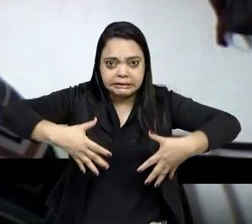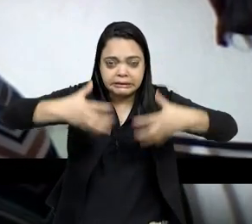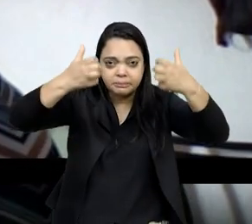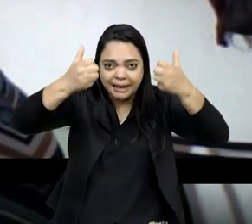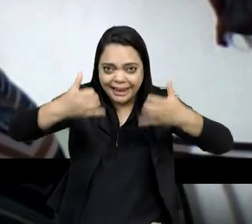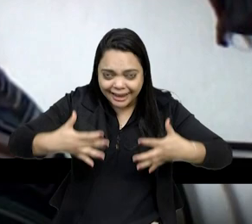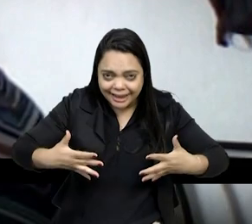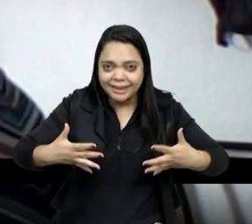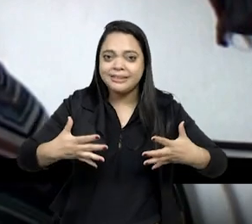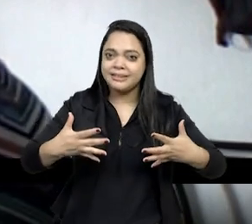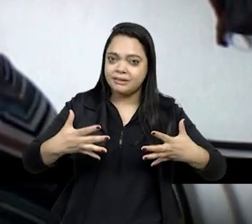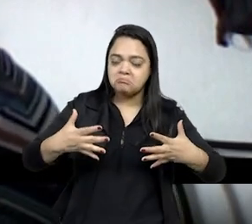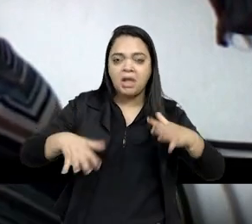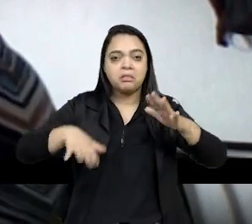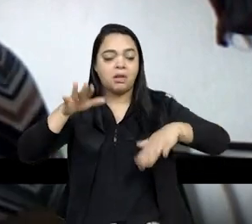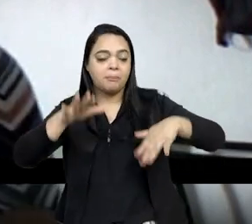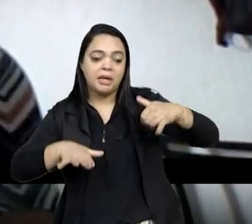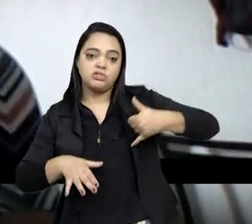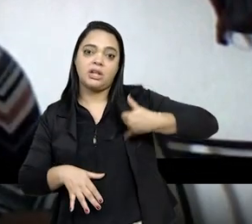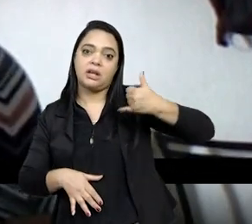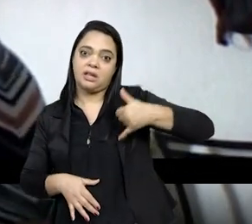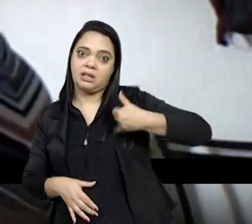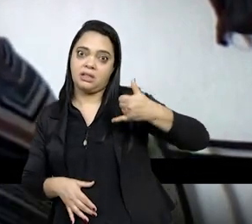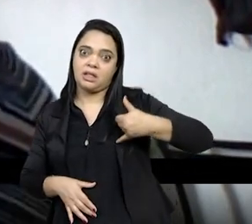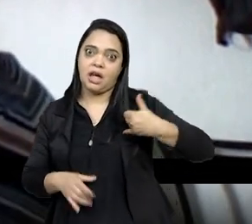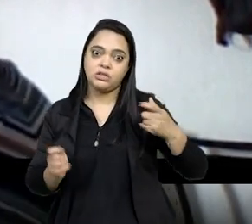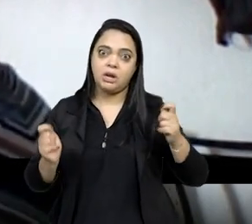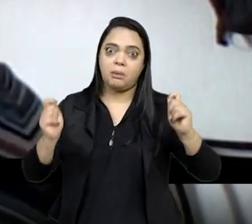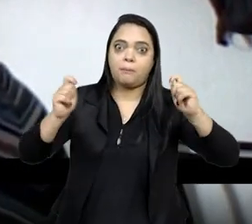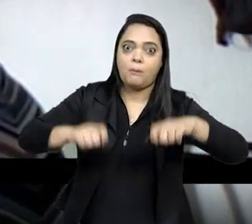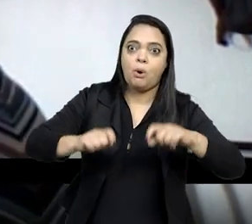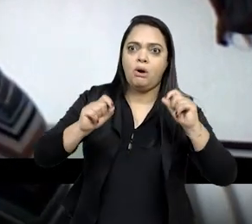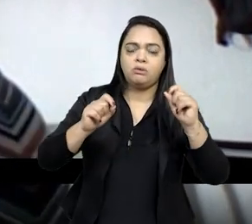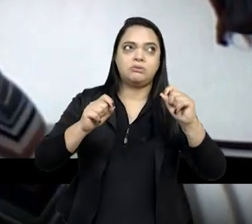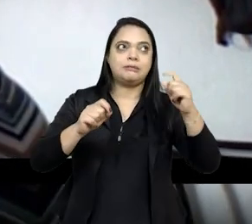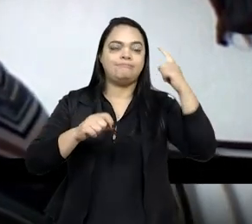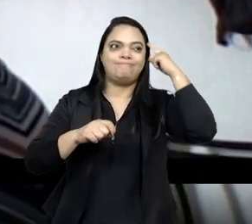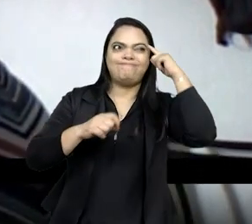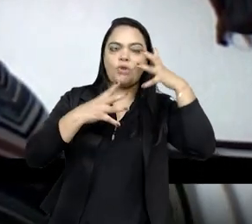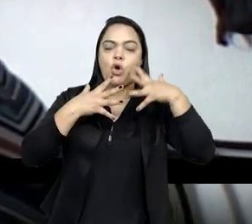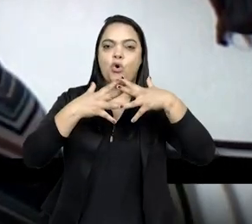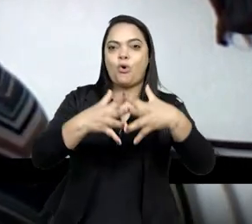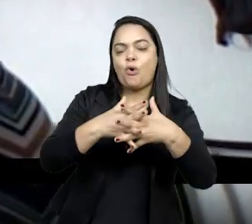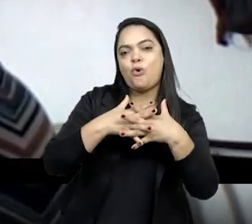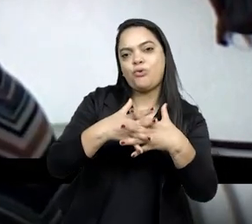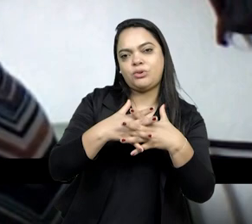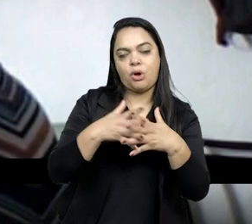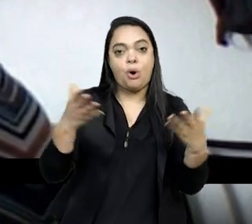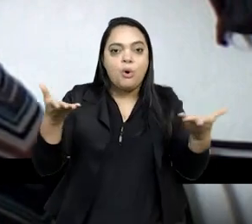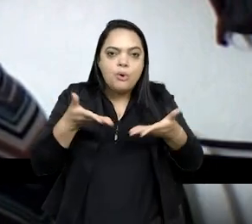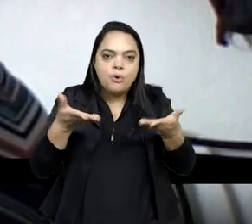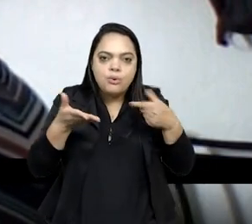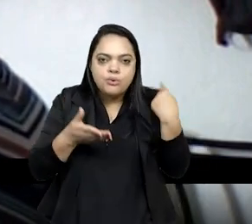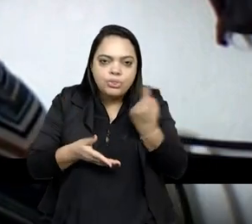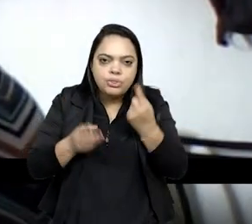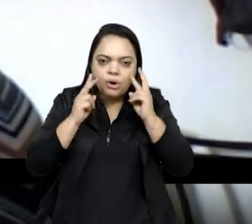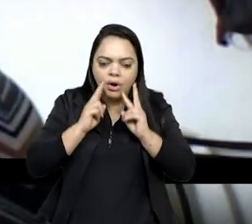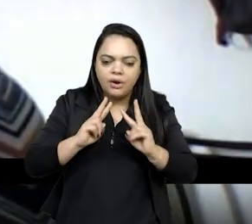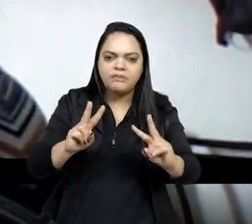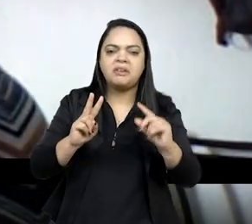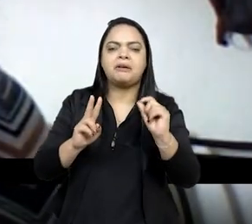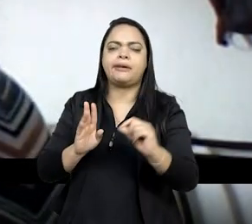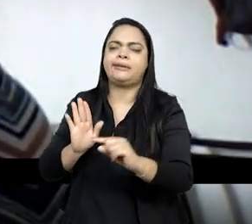a depender da faixa etária, elas podem gerar bastante conflito. Ainda mais nos dias de hoje que a gente vê